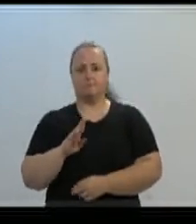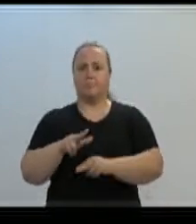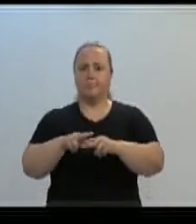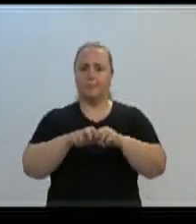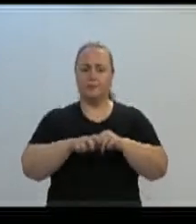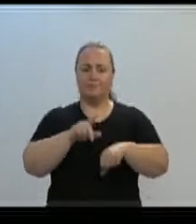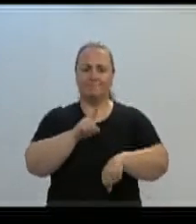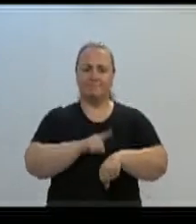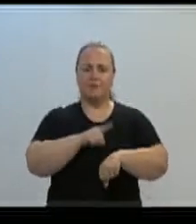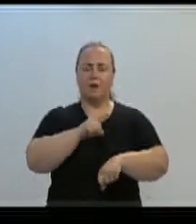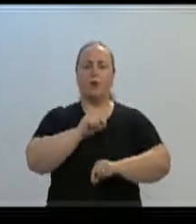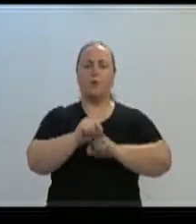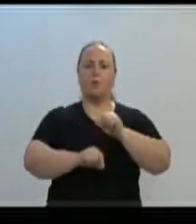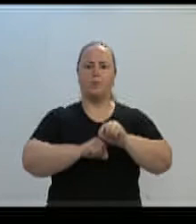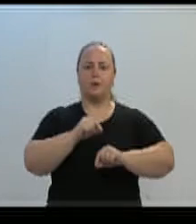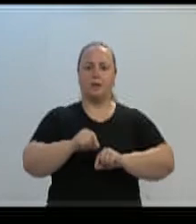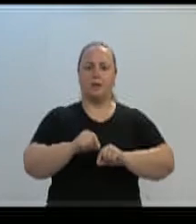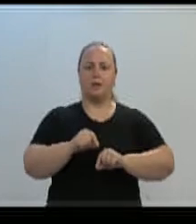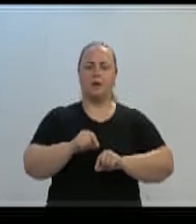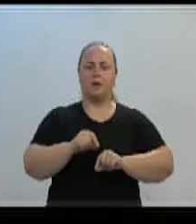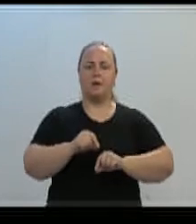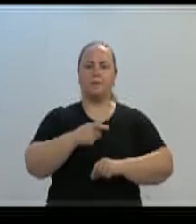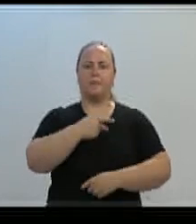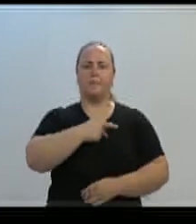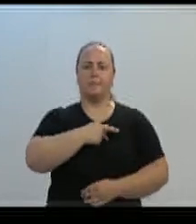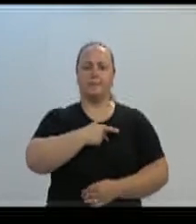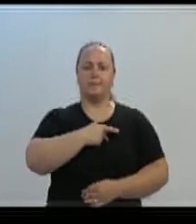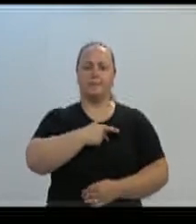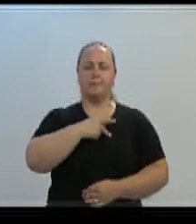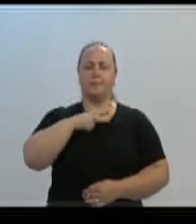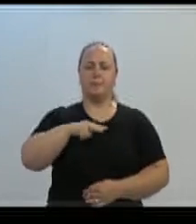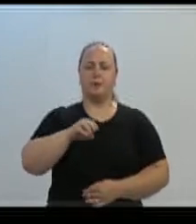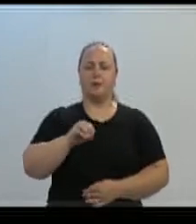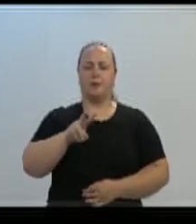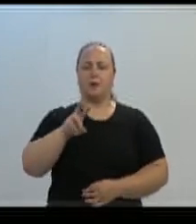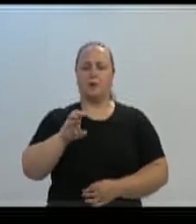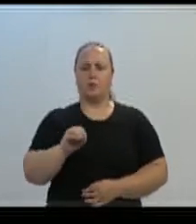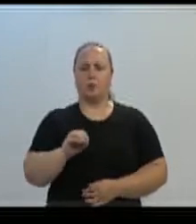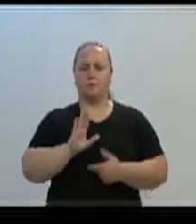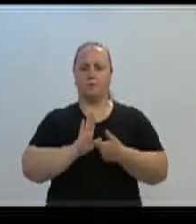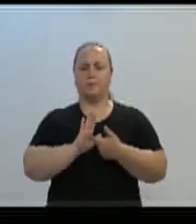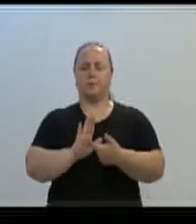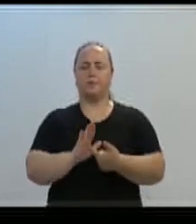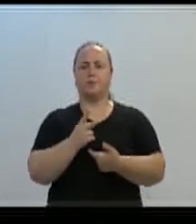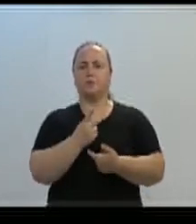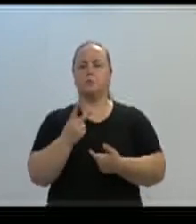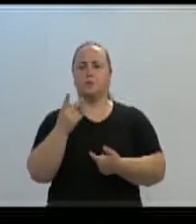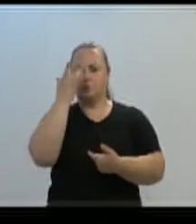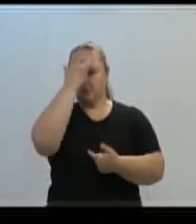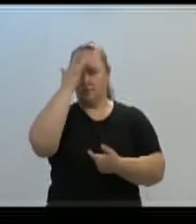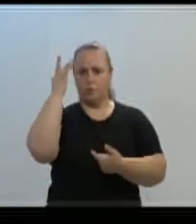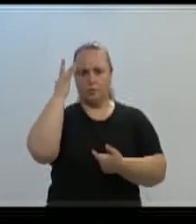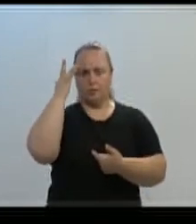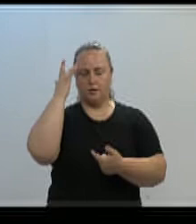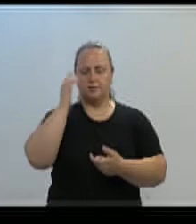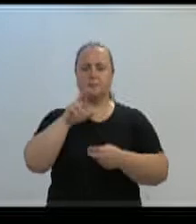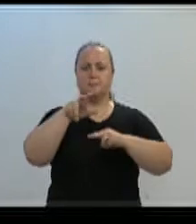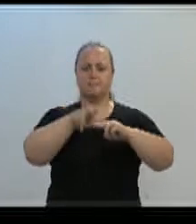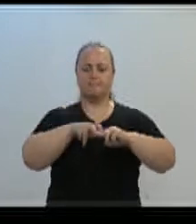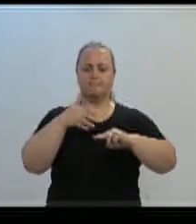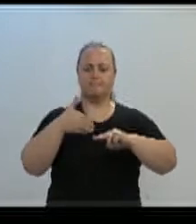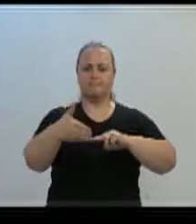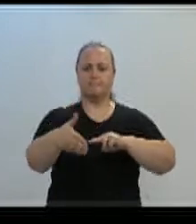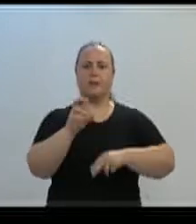dava ao Partido Novo a possibilidade de indicar duas cadeiras na próxima legislatura.